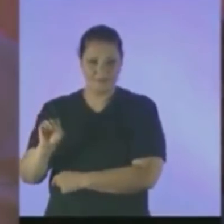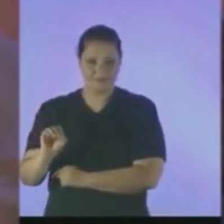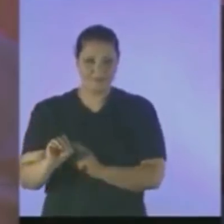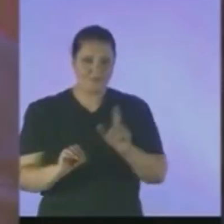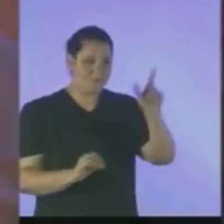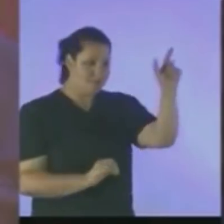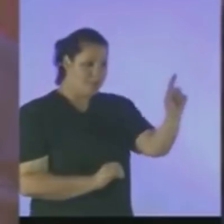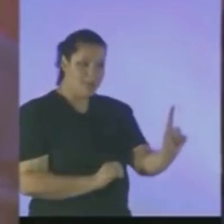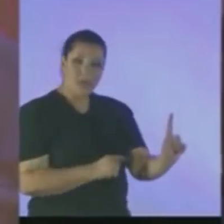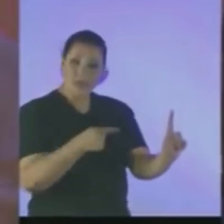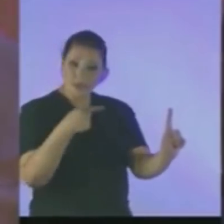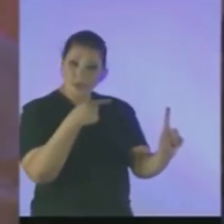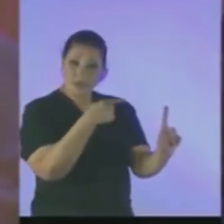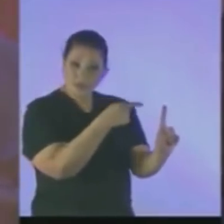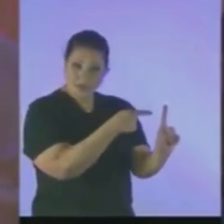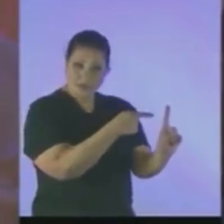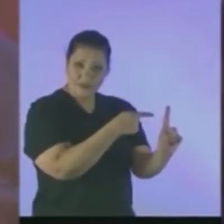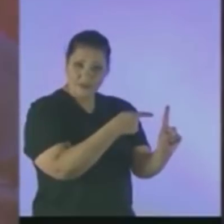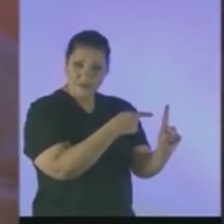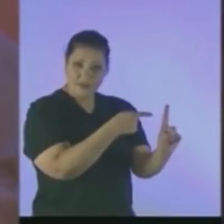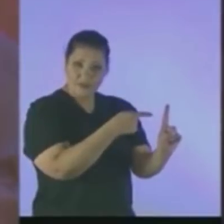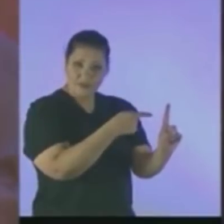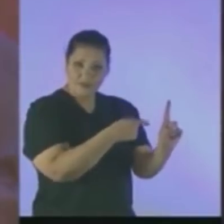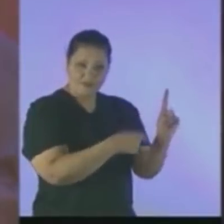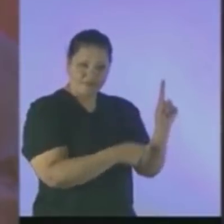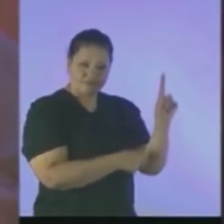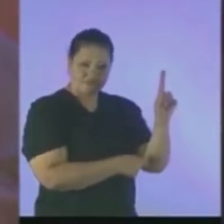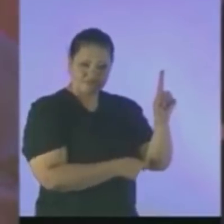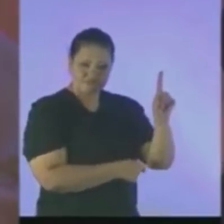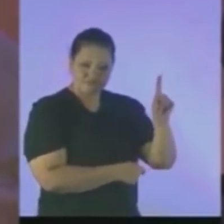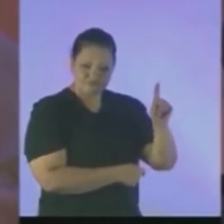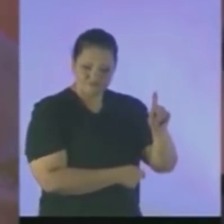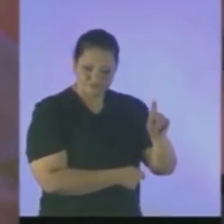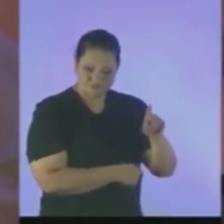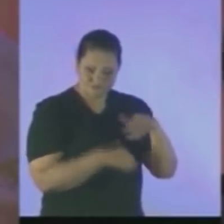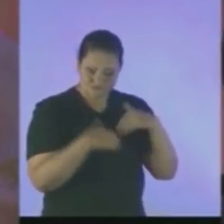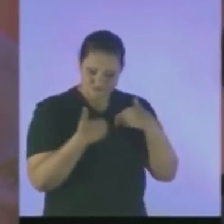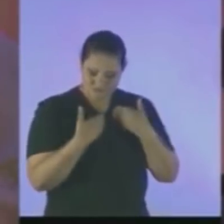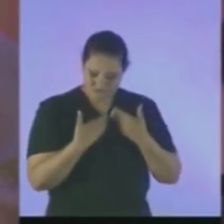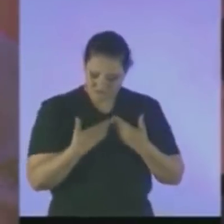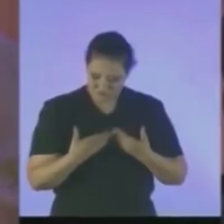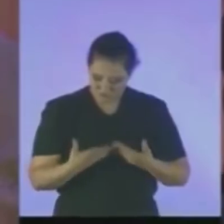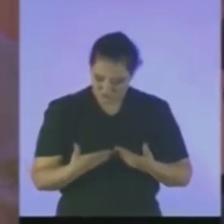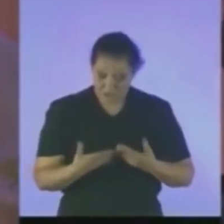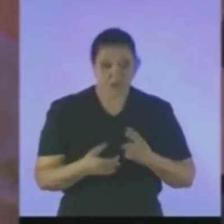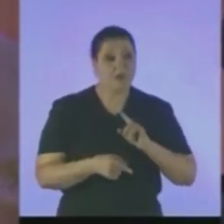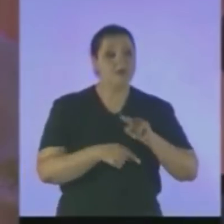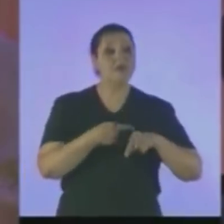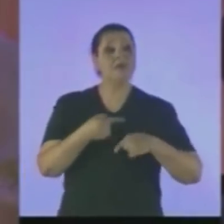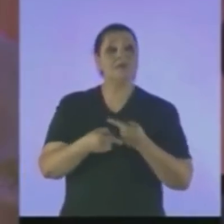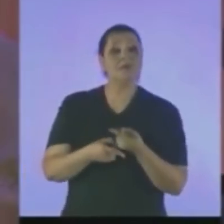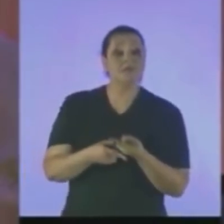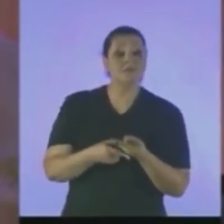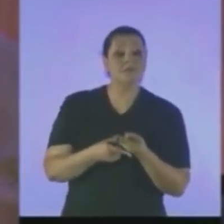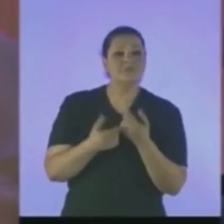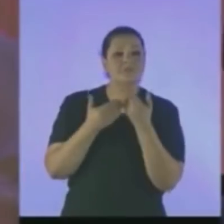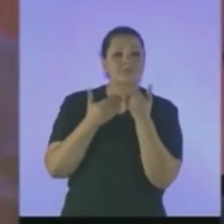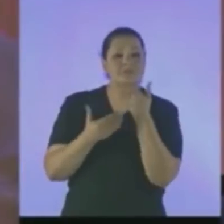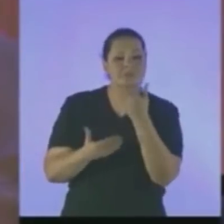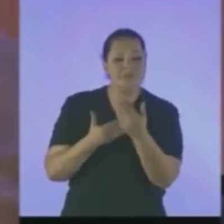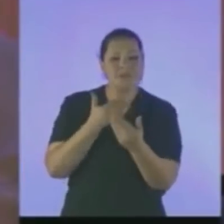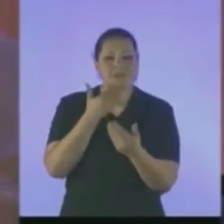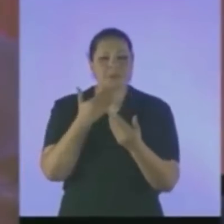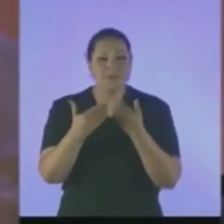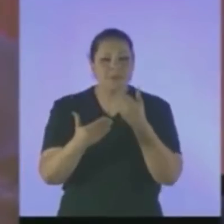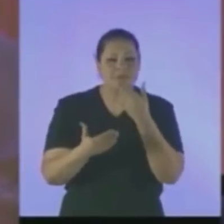Curvou-se Venerando-o e sublime E depois de suplicar A